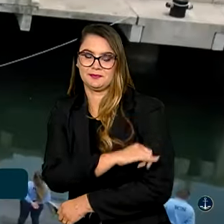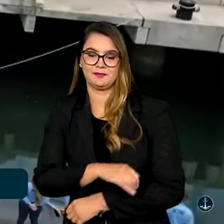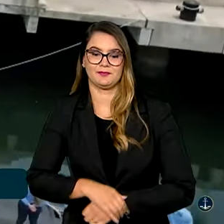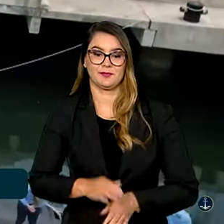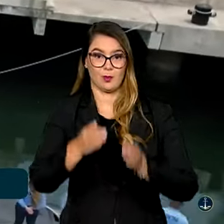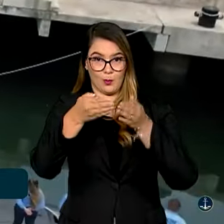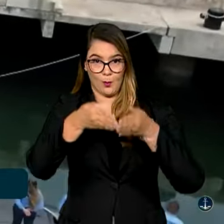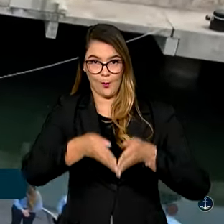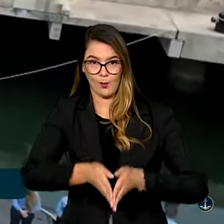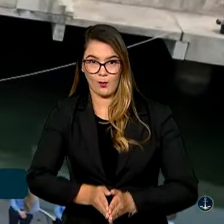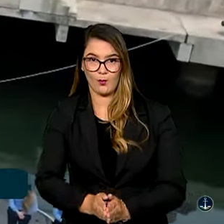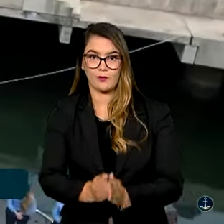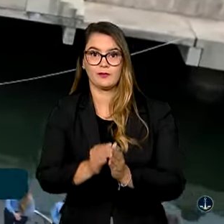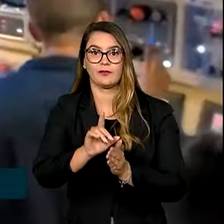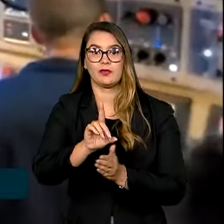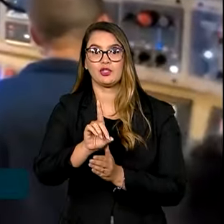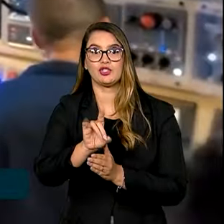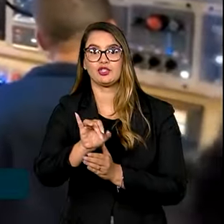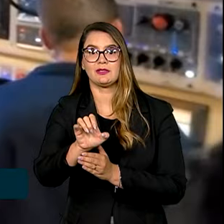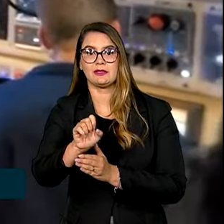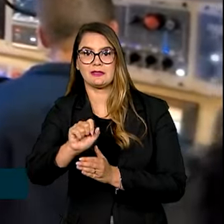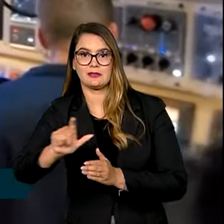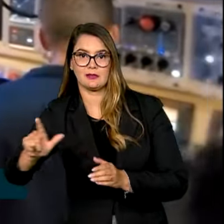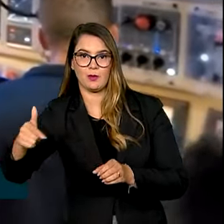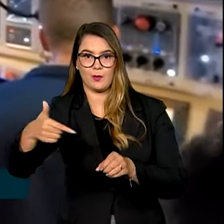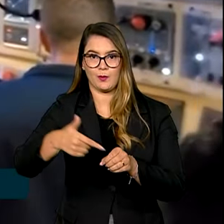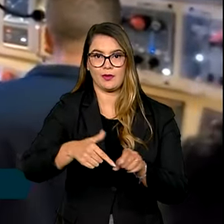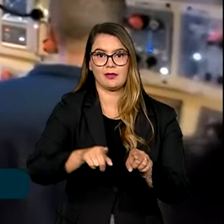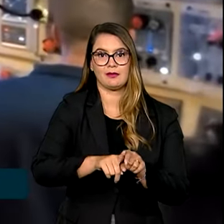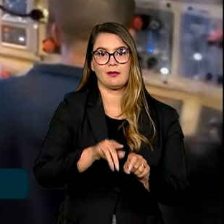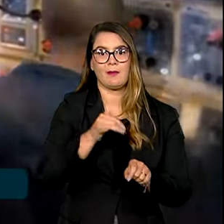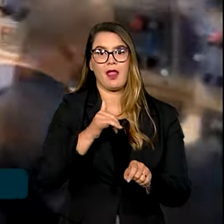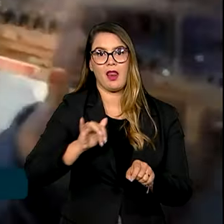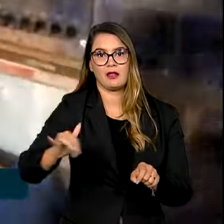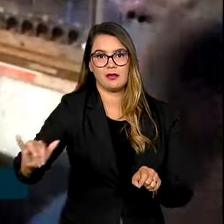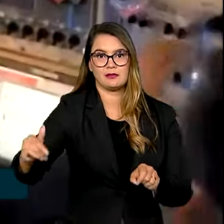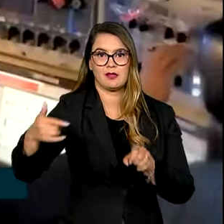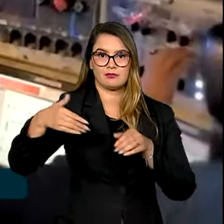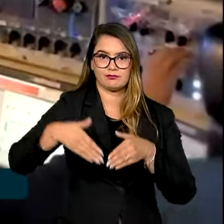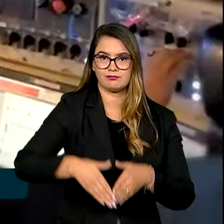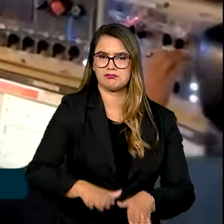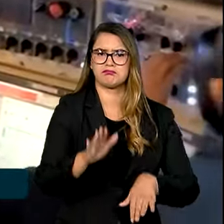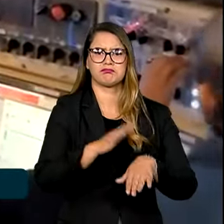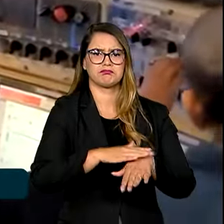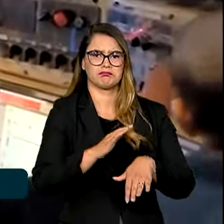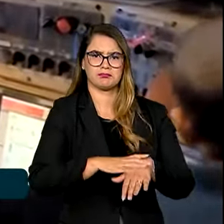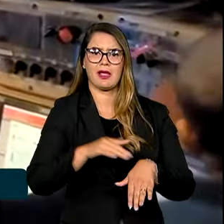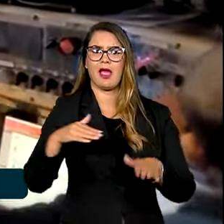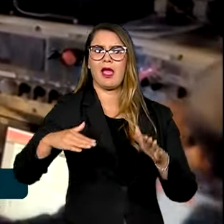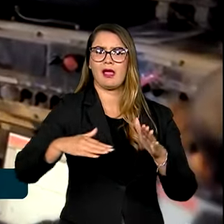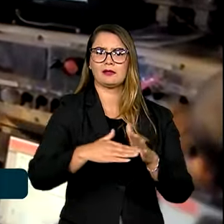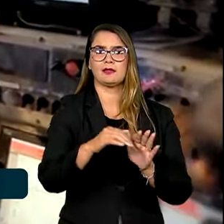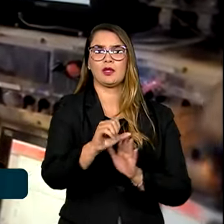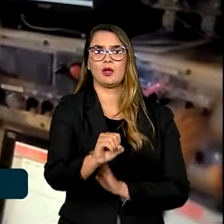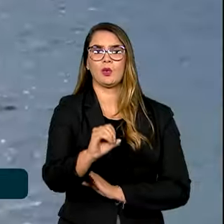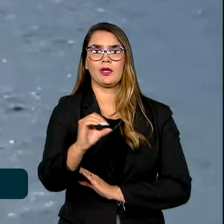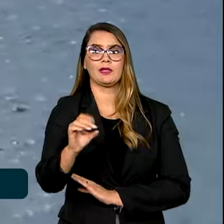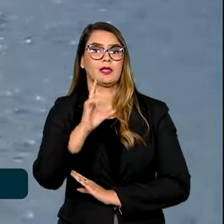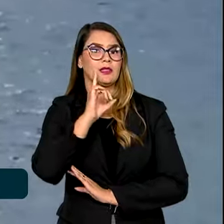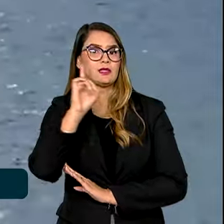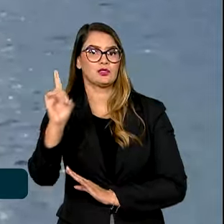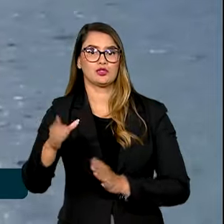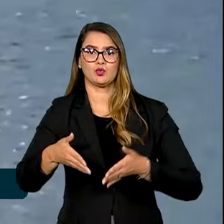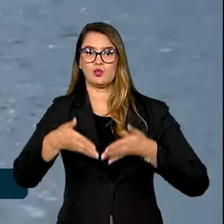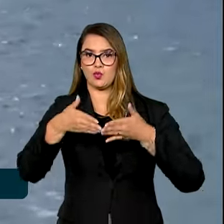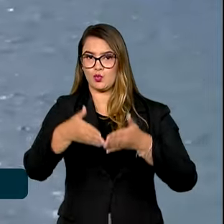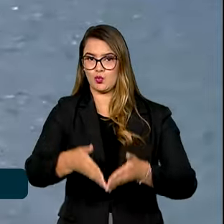submersível é movido a diesel e também a energia elétrica e tem autonomia para até 80 dias em alto mar